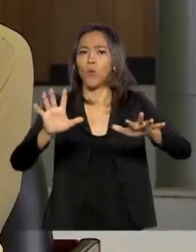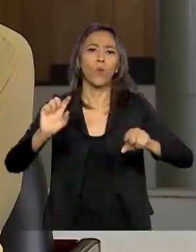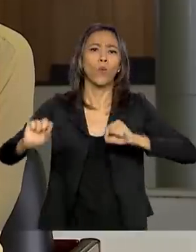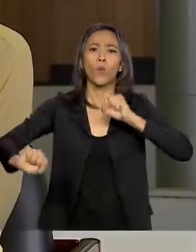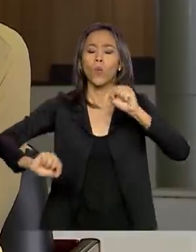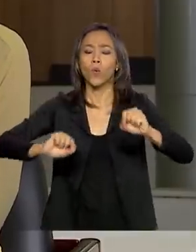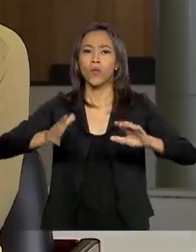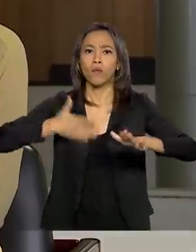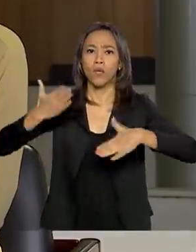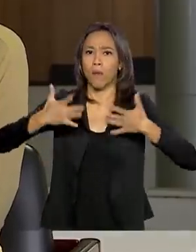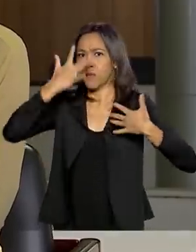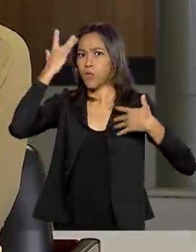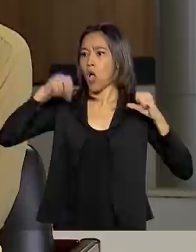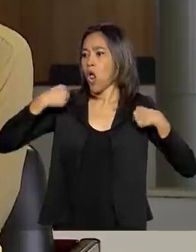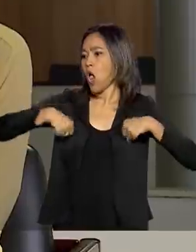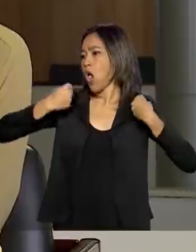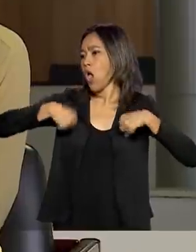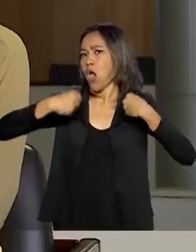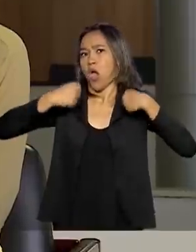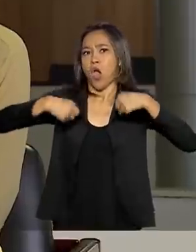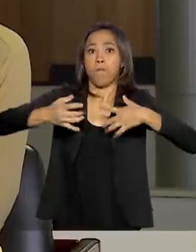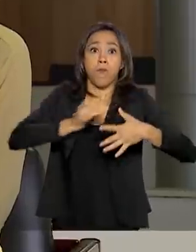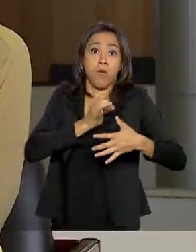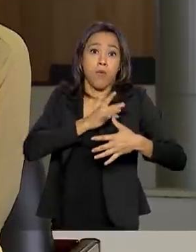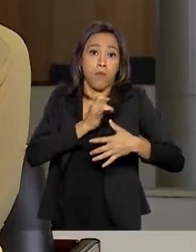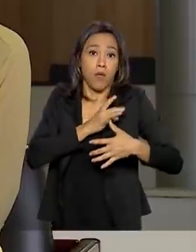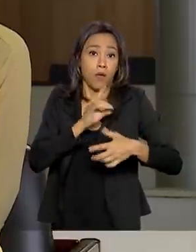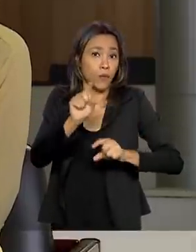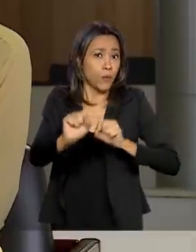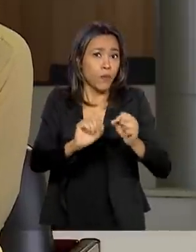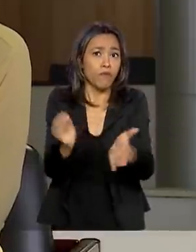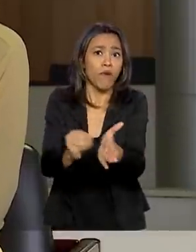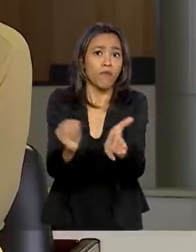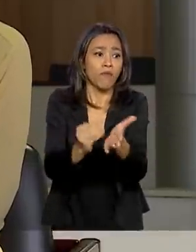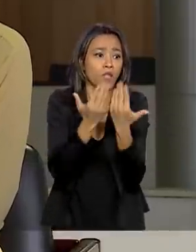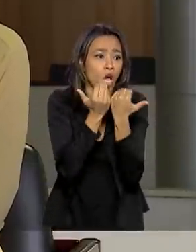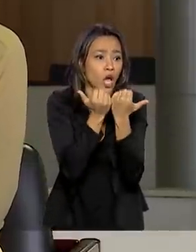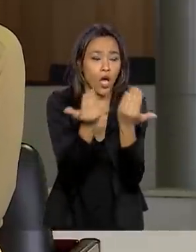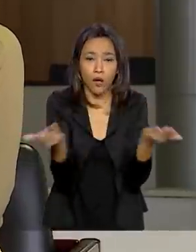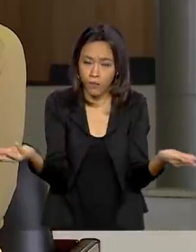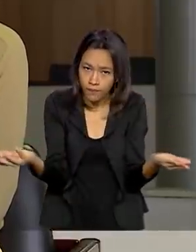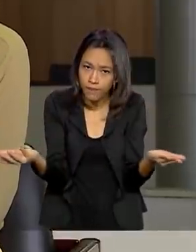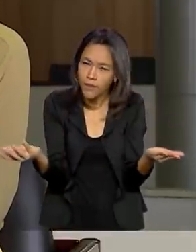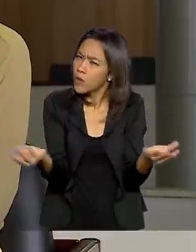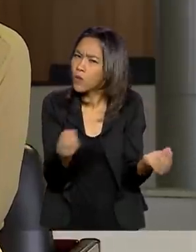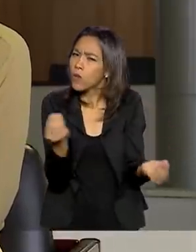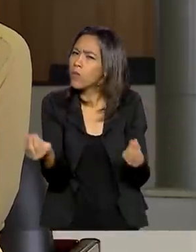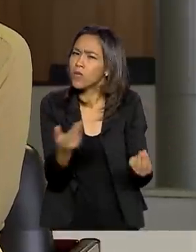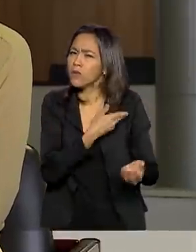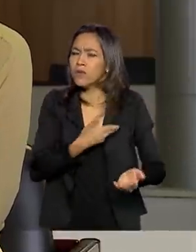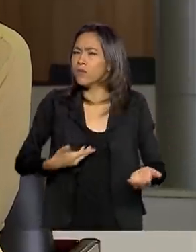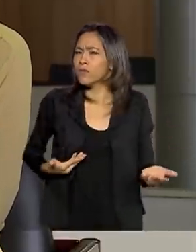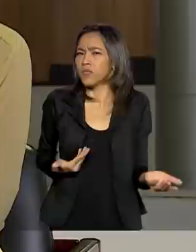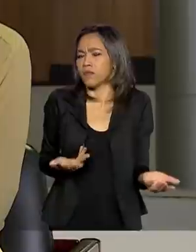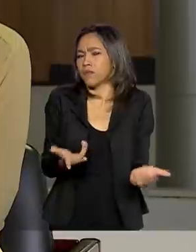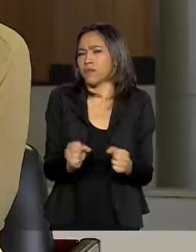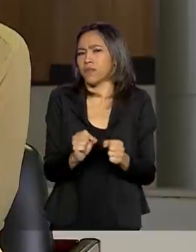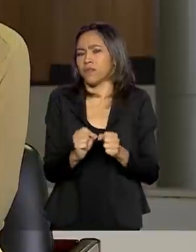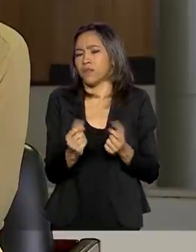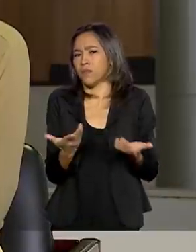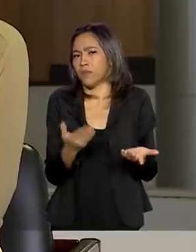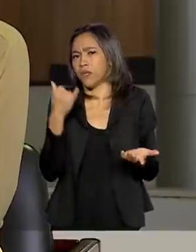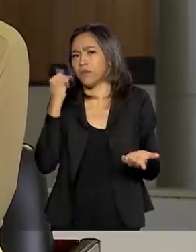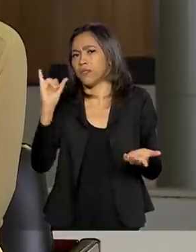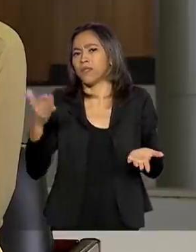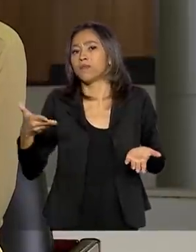uma correria da população e um medo também sobre a falta de abastecimento de alimentos. Como é que o governo hoje responde com relação a